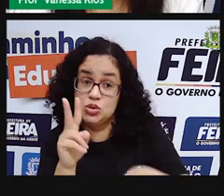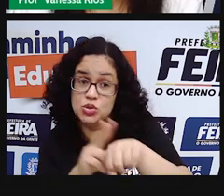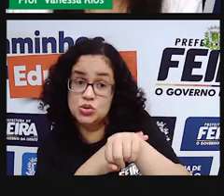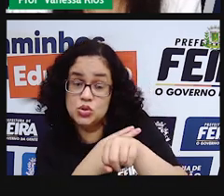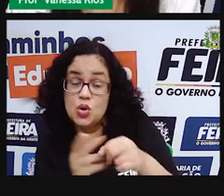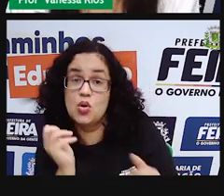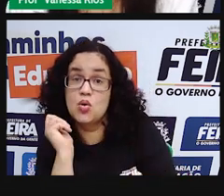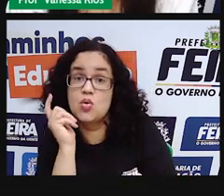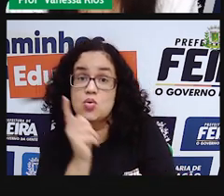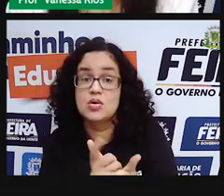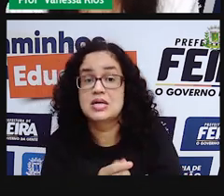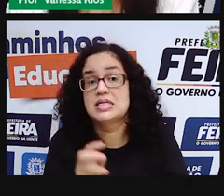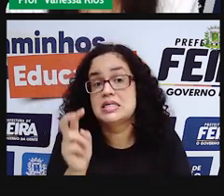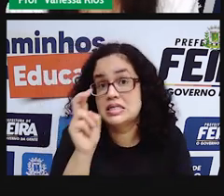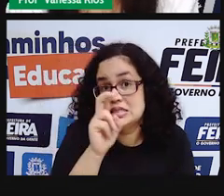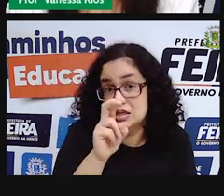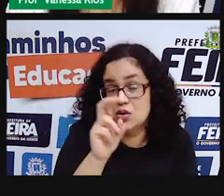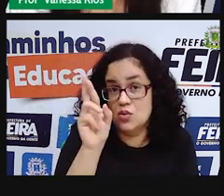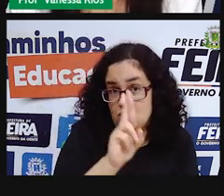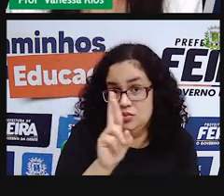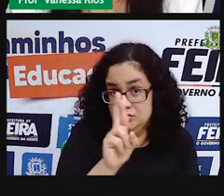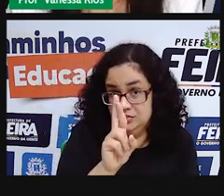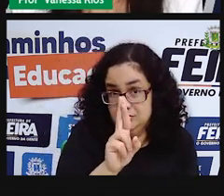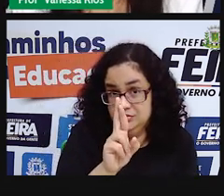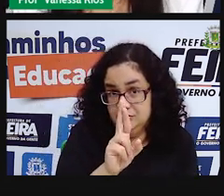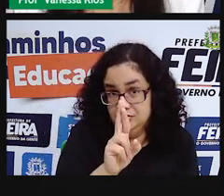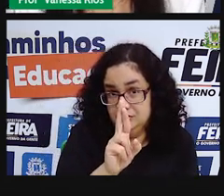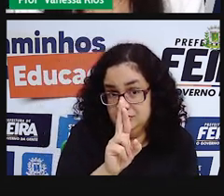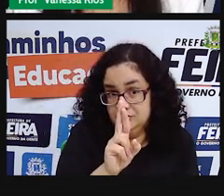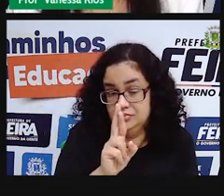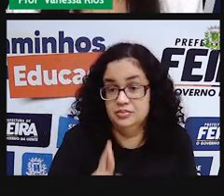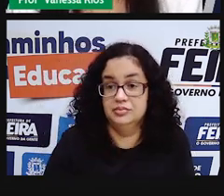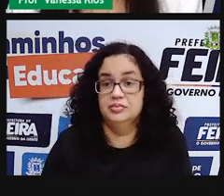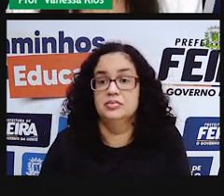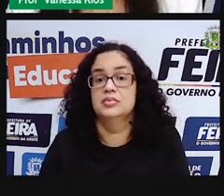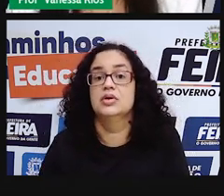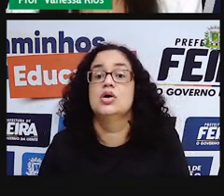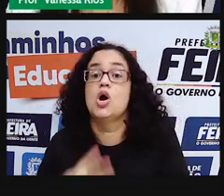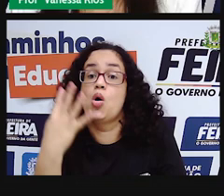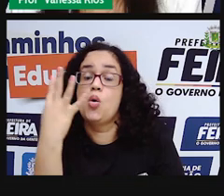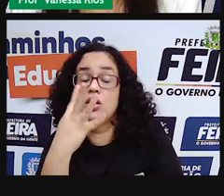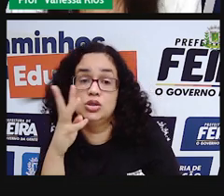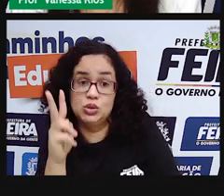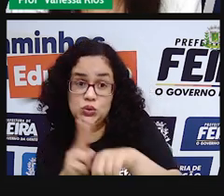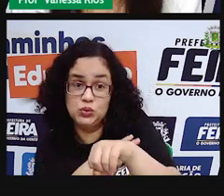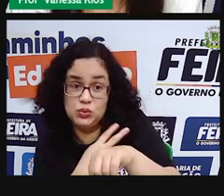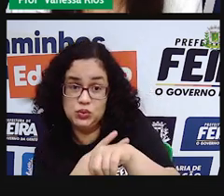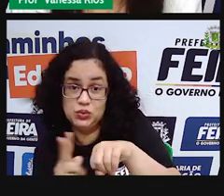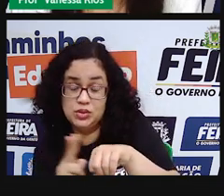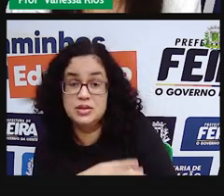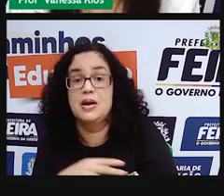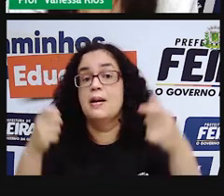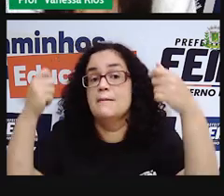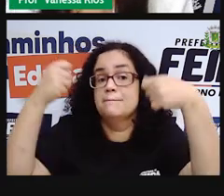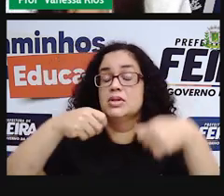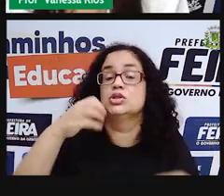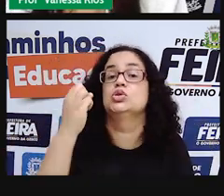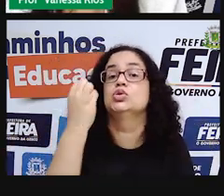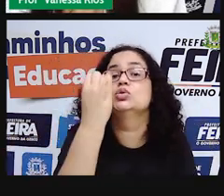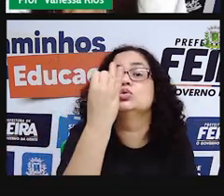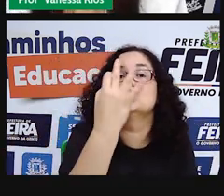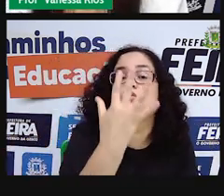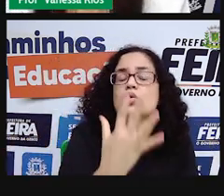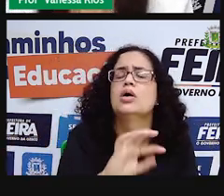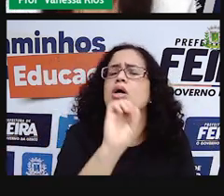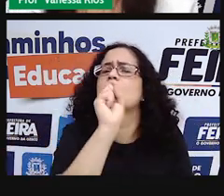comprar com cinco. E quatro chocolates eu preciso de quanto? E oito